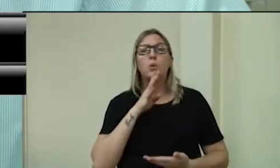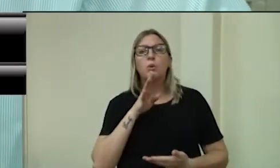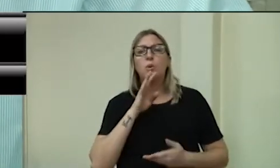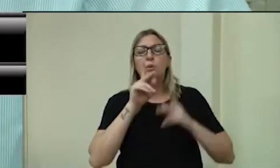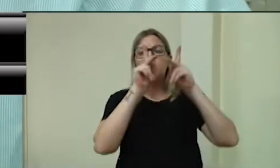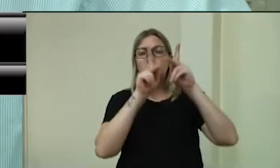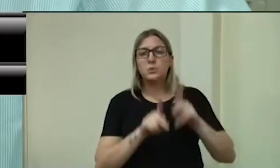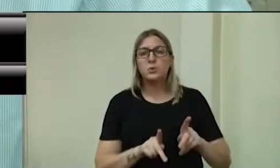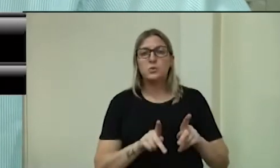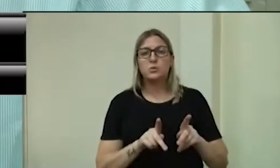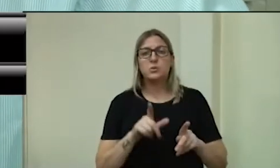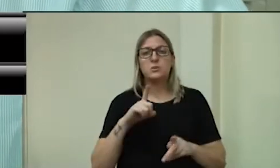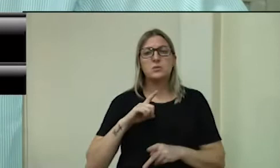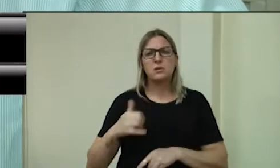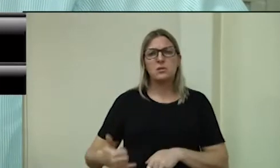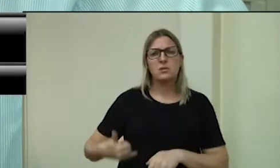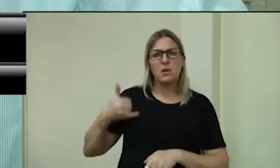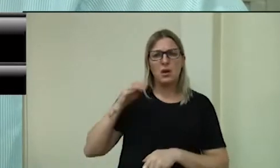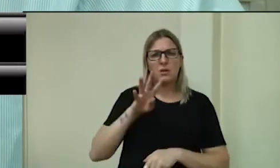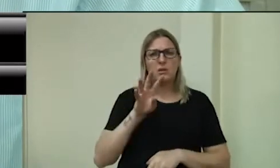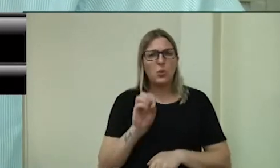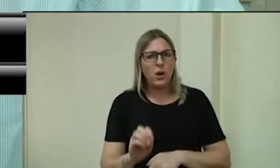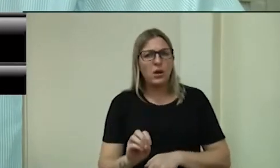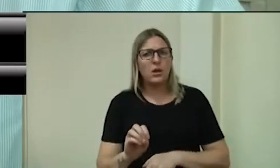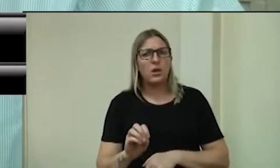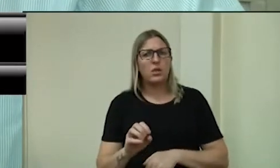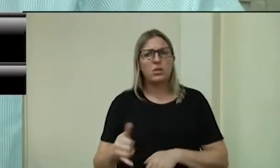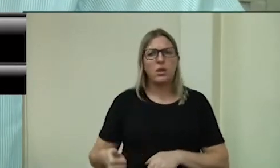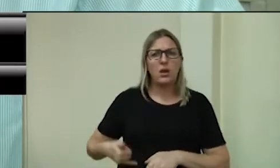conhecimento, gente com 40 anos, 30 anos,